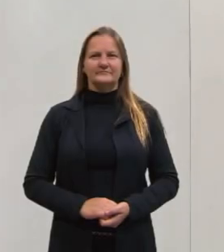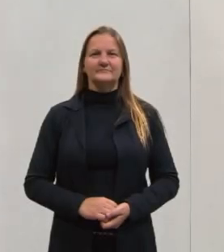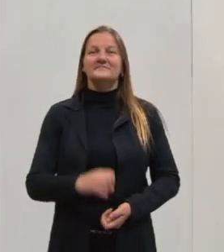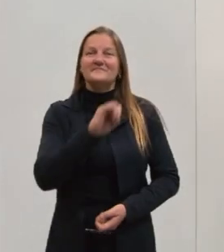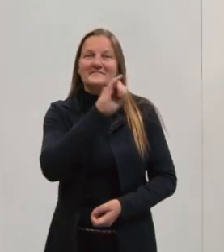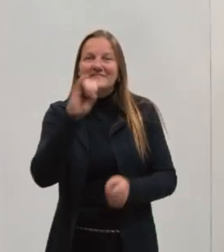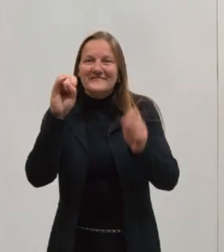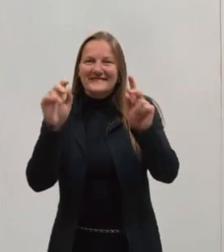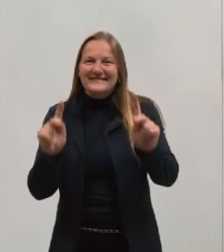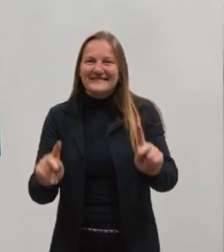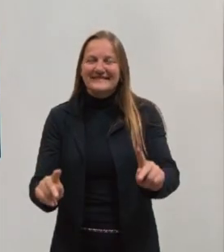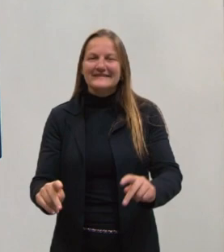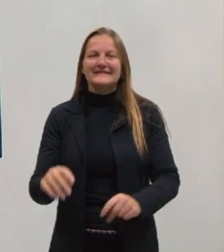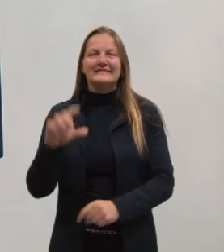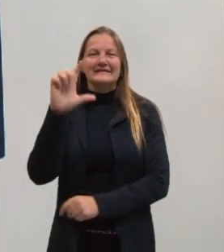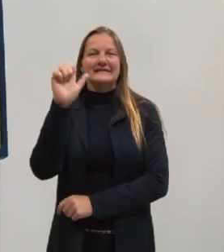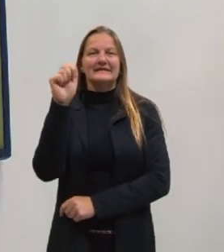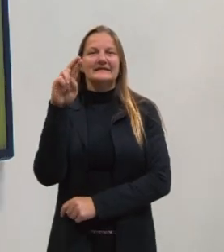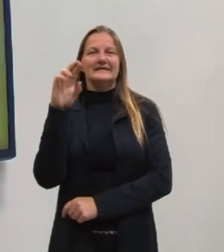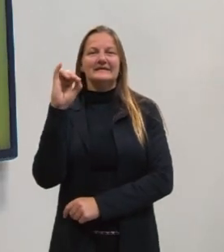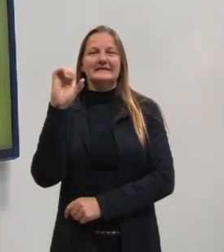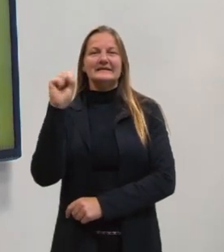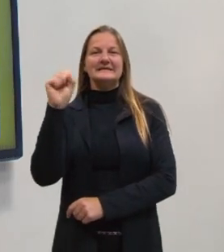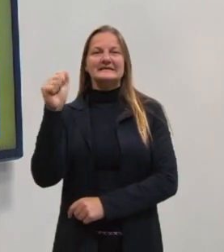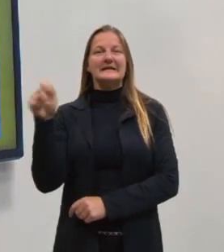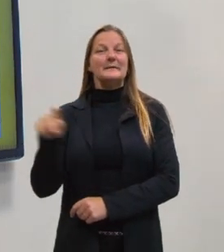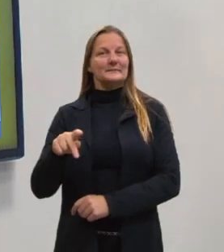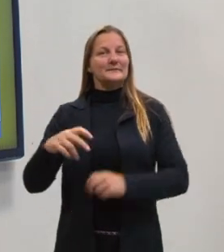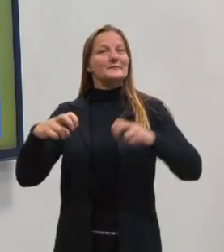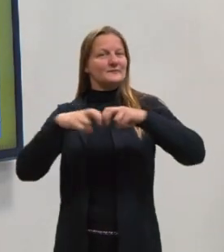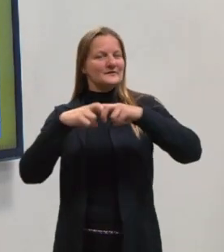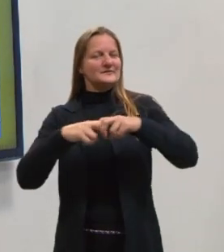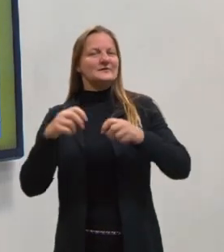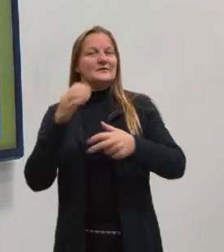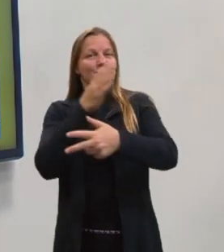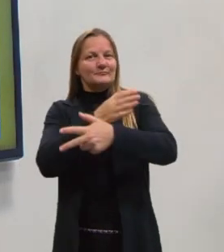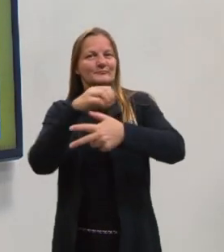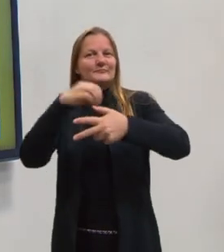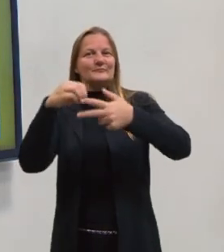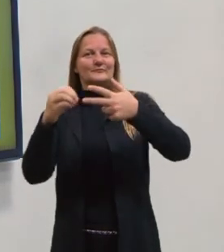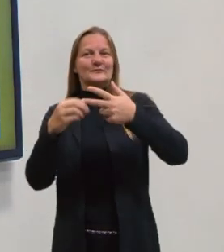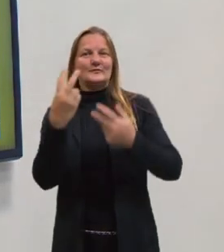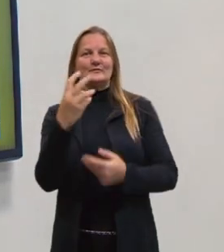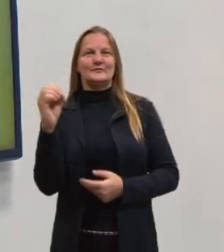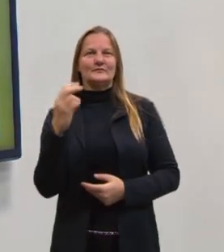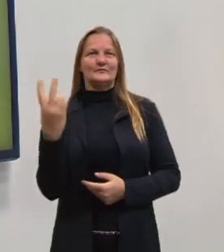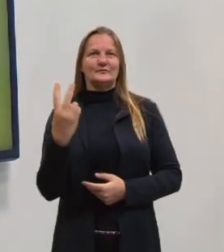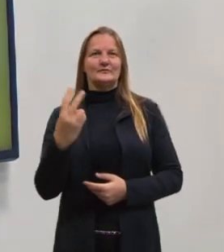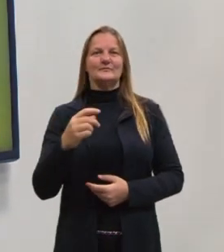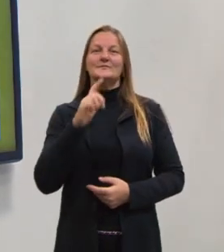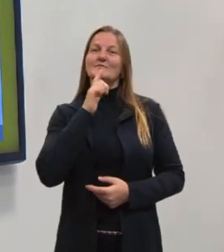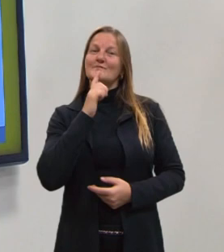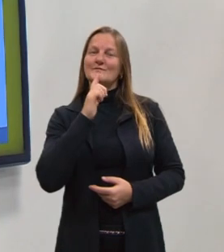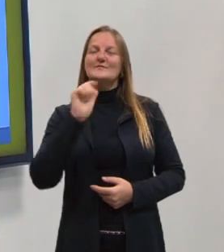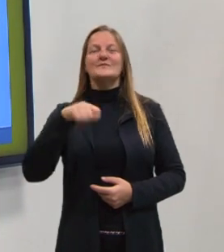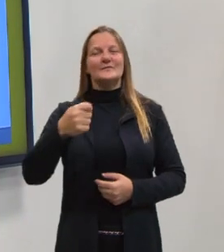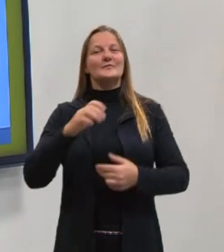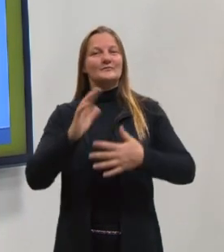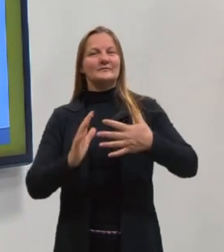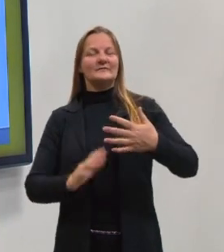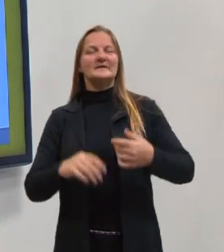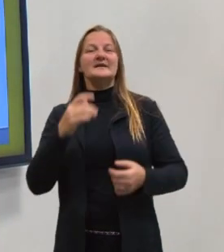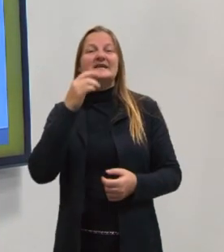Olá pessoal, me chamo Larissa e sou professora de Física do pré-ENEM 2022. Esse é o meu sinal em Libras. Eu sou uma mulher